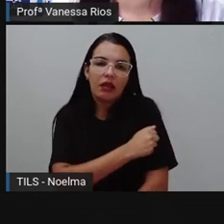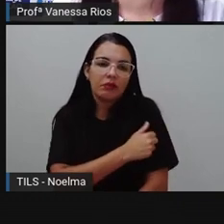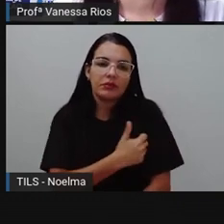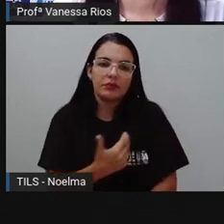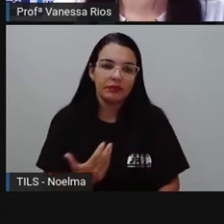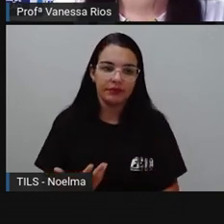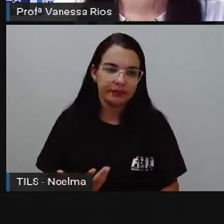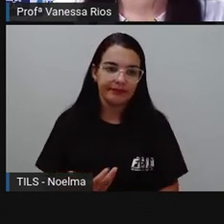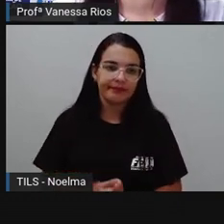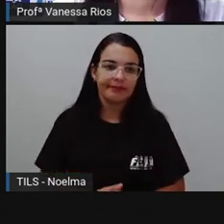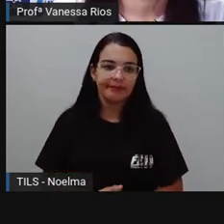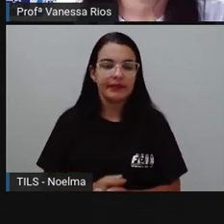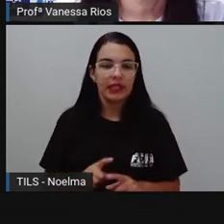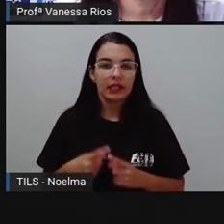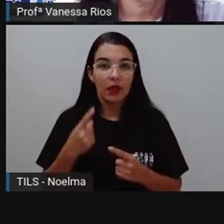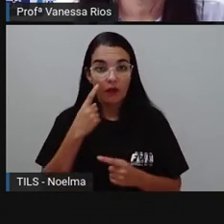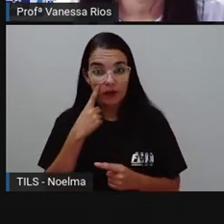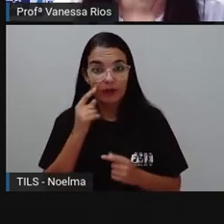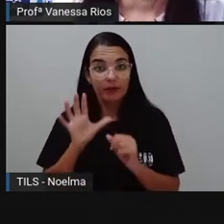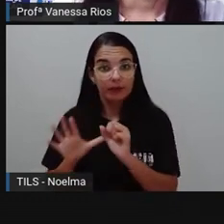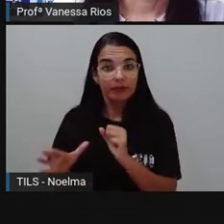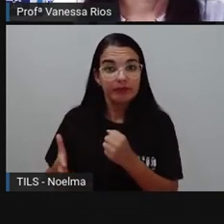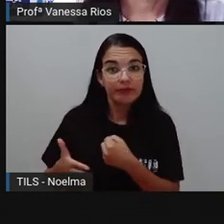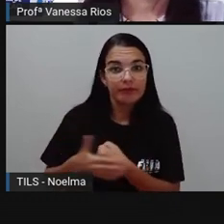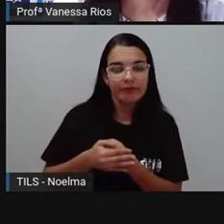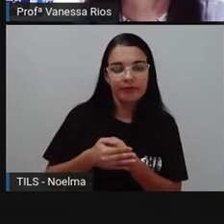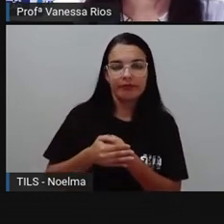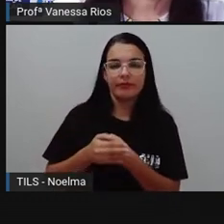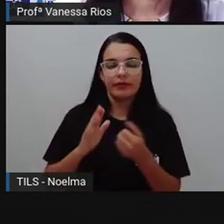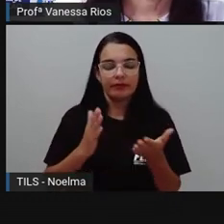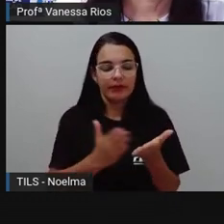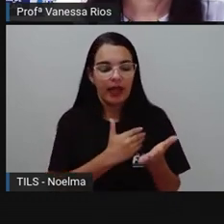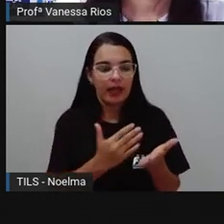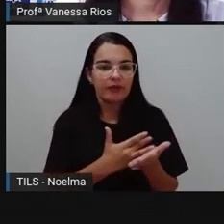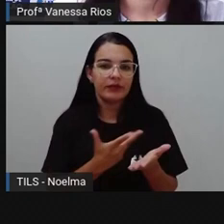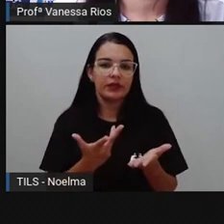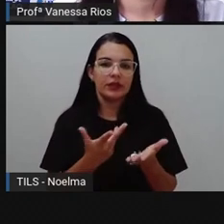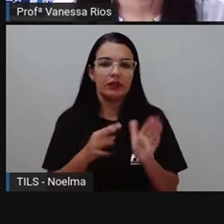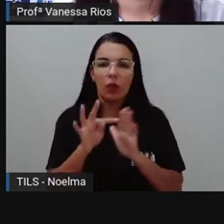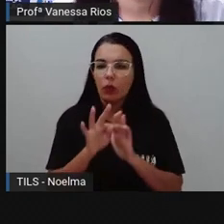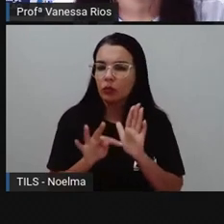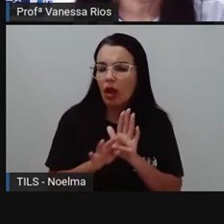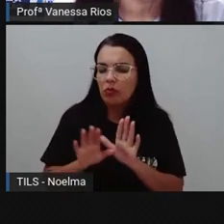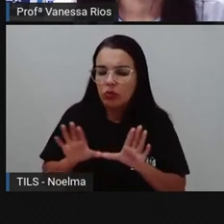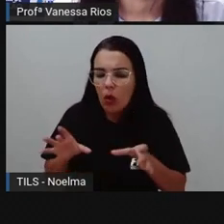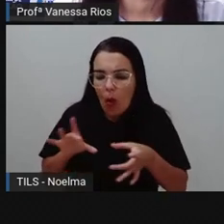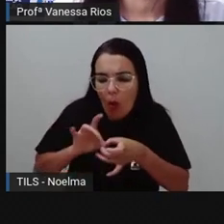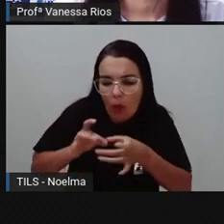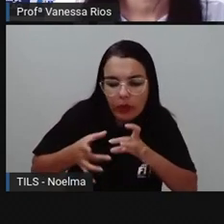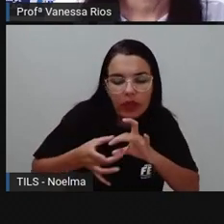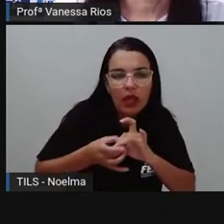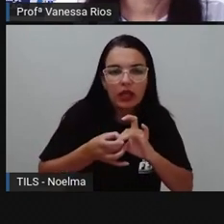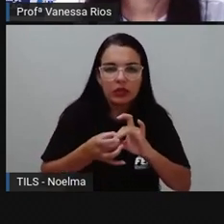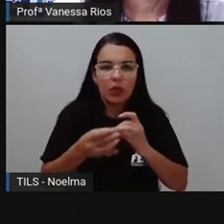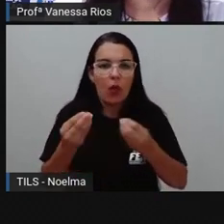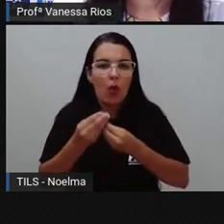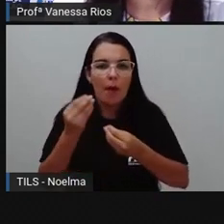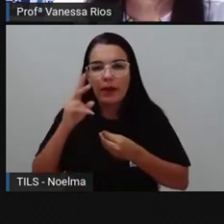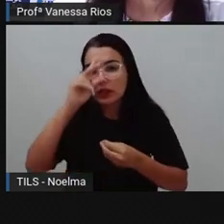observa a defesa que ele faz da revista, do contexto e de como a história está sendo